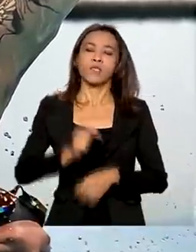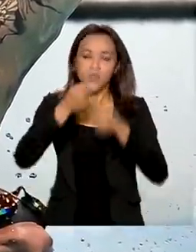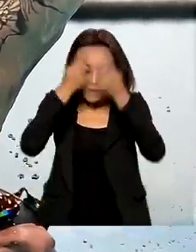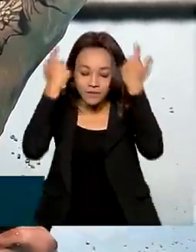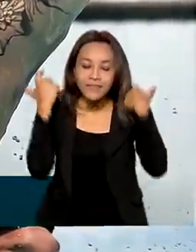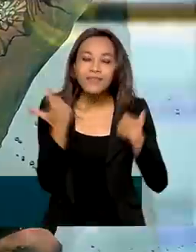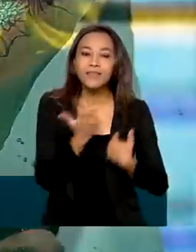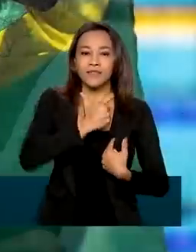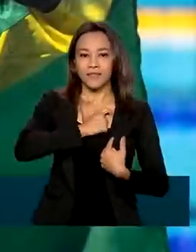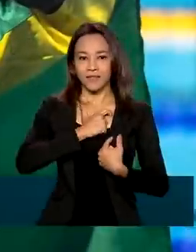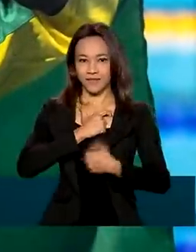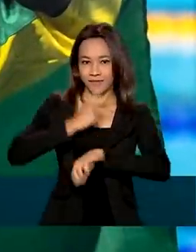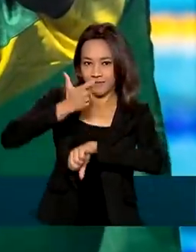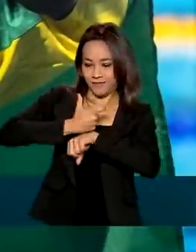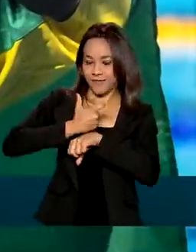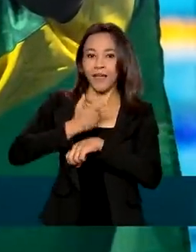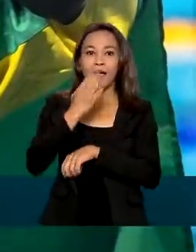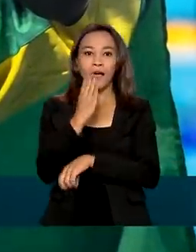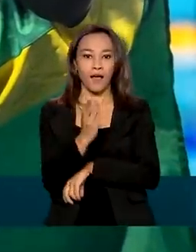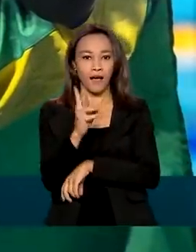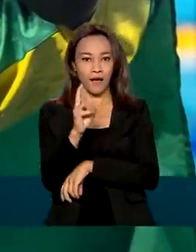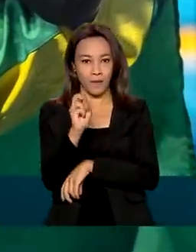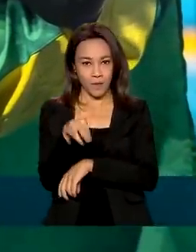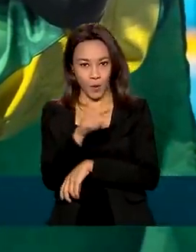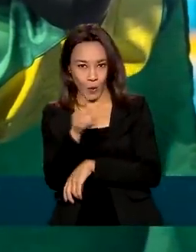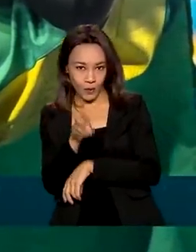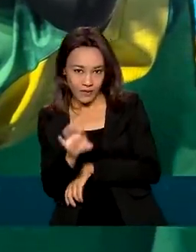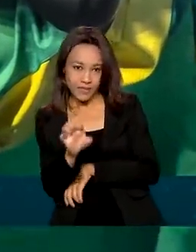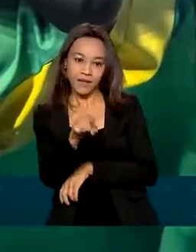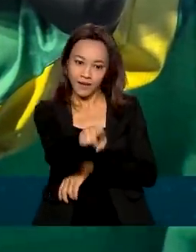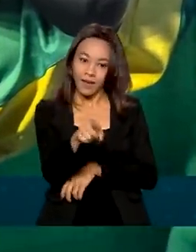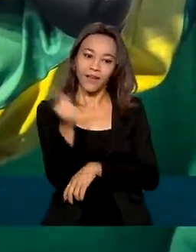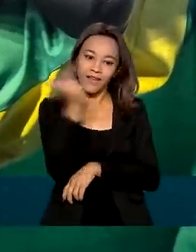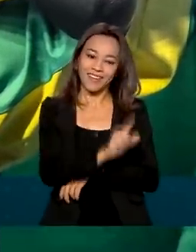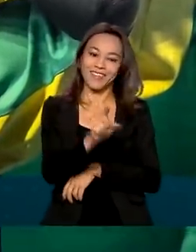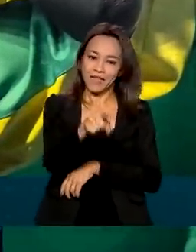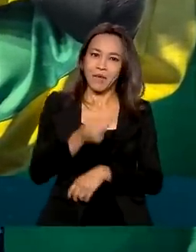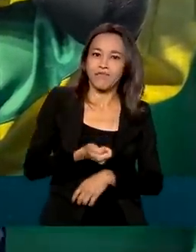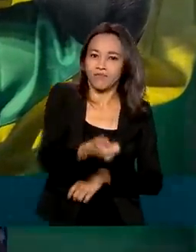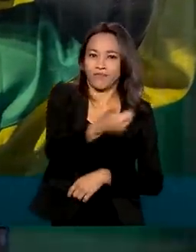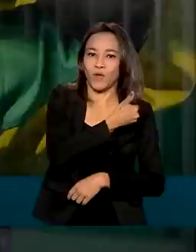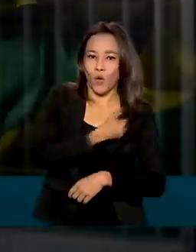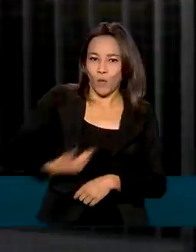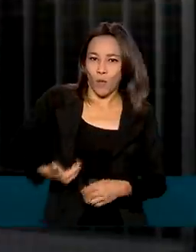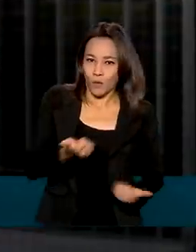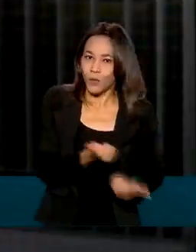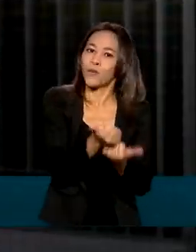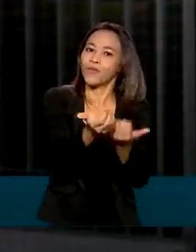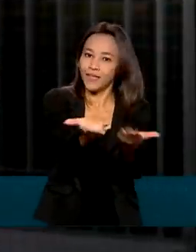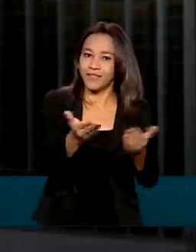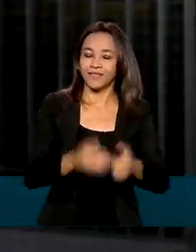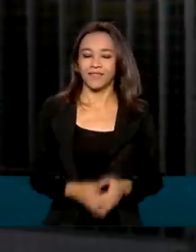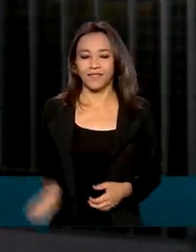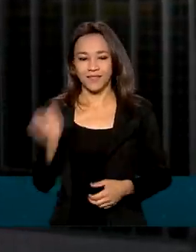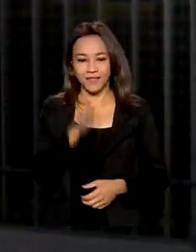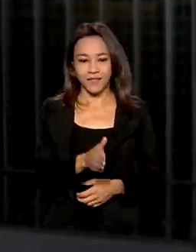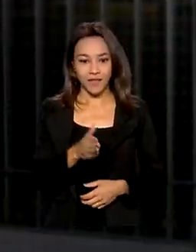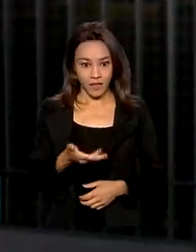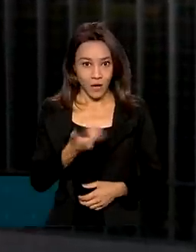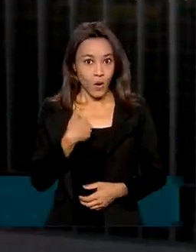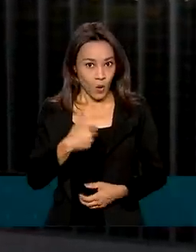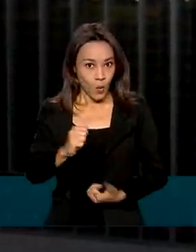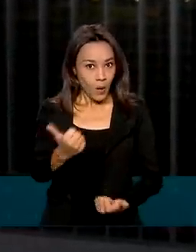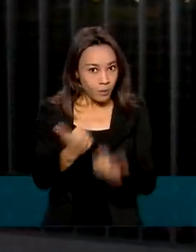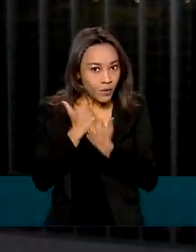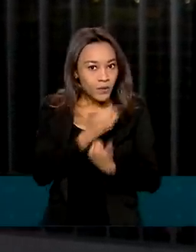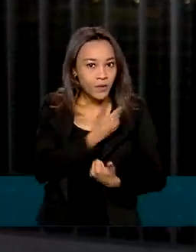50 metros livre. Bruno é um dos contemplados pelo Bolsa Atleta. O Bolsa Atleta foi crucial nesses